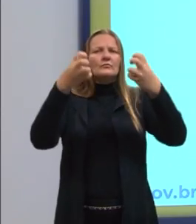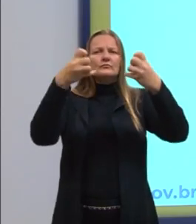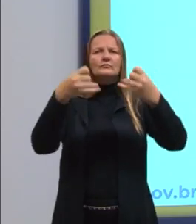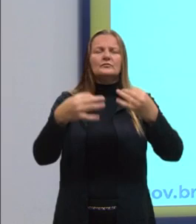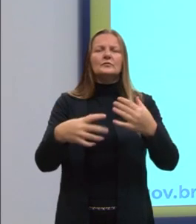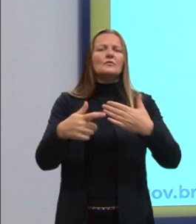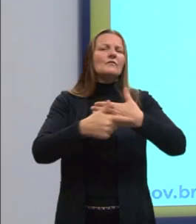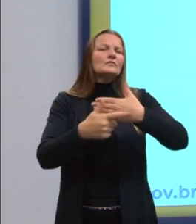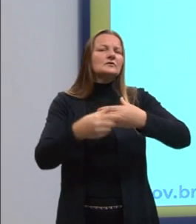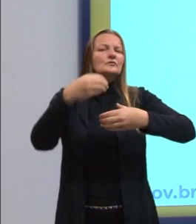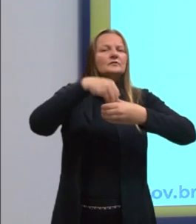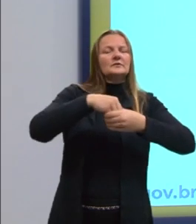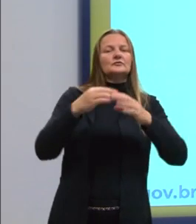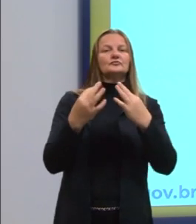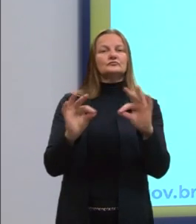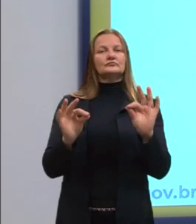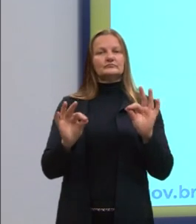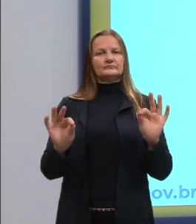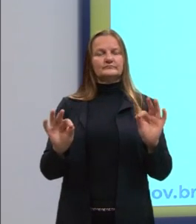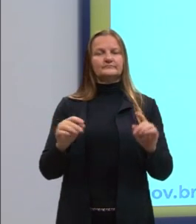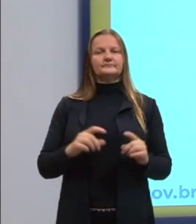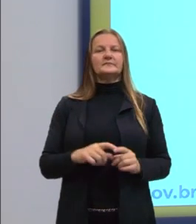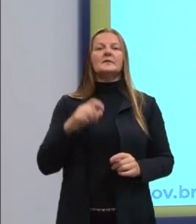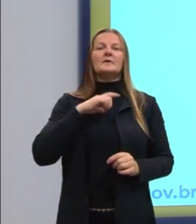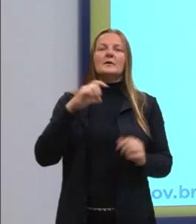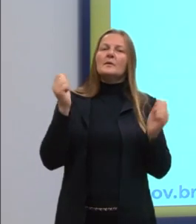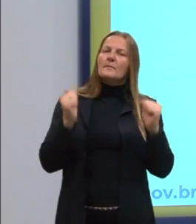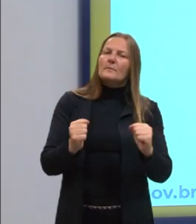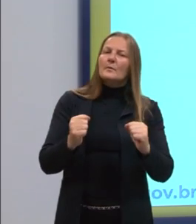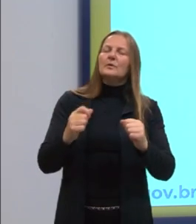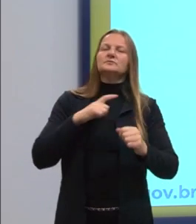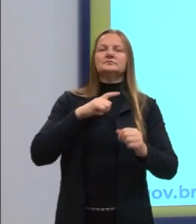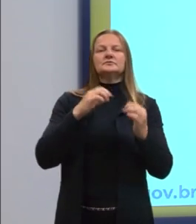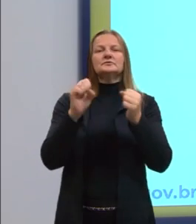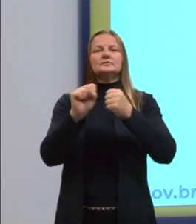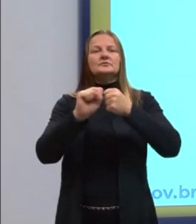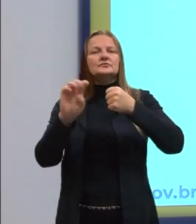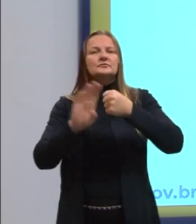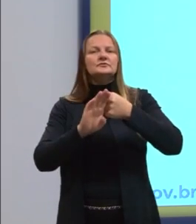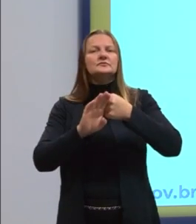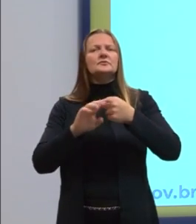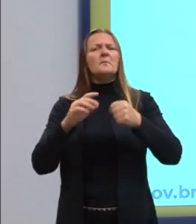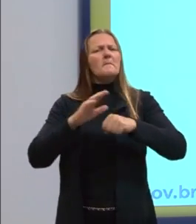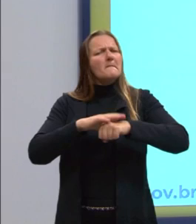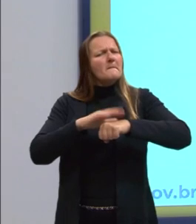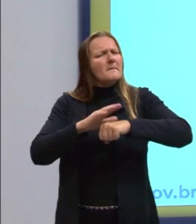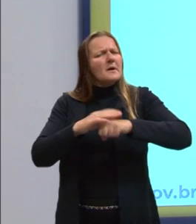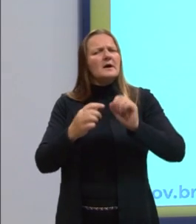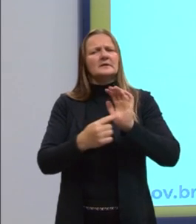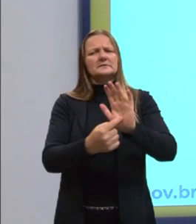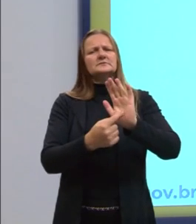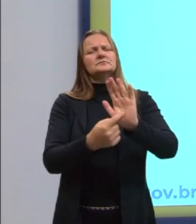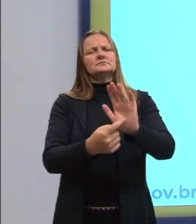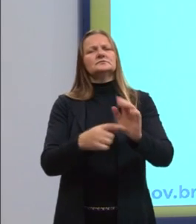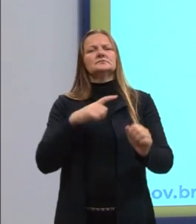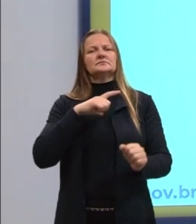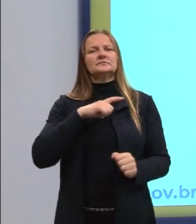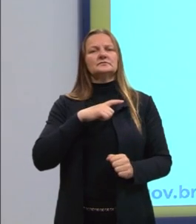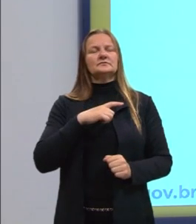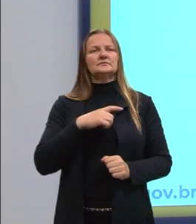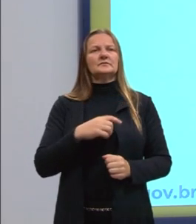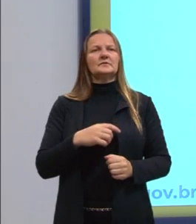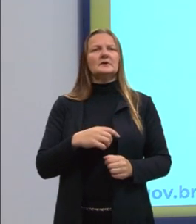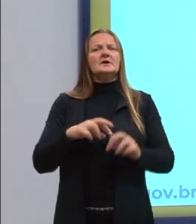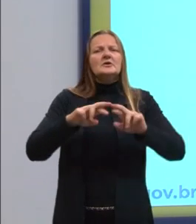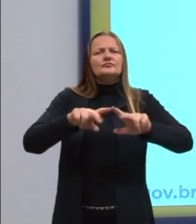quais funções sintáticas? Eles podem ser, o substantivo é a classe que mais aparece, eles podem aparecer ali